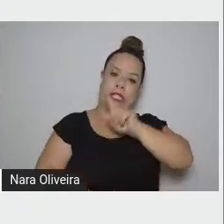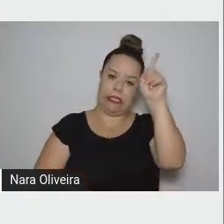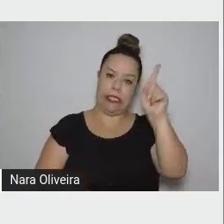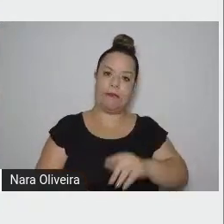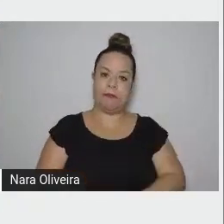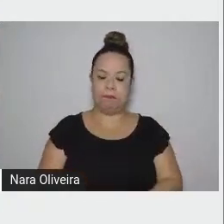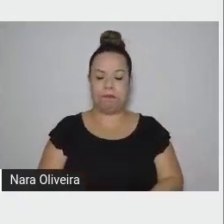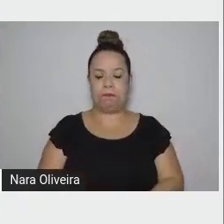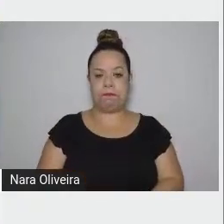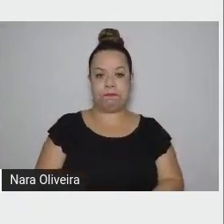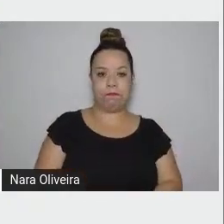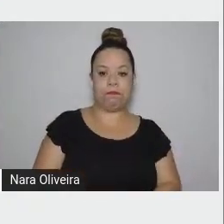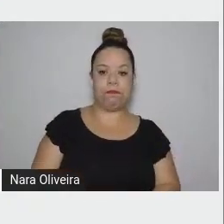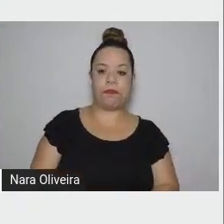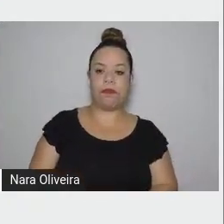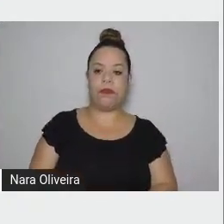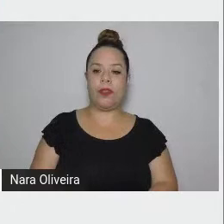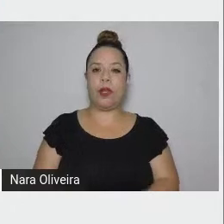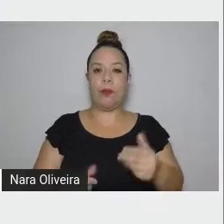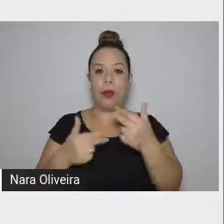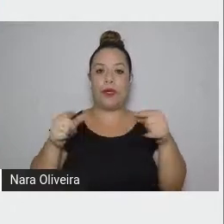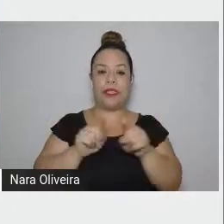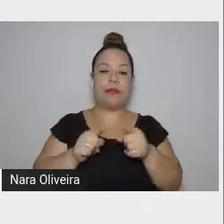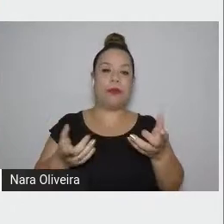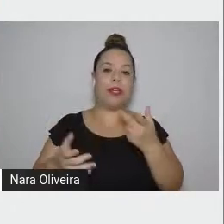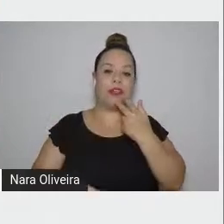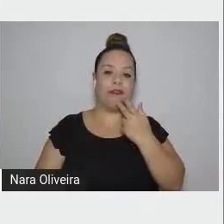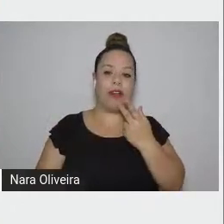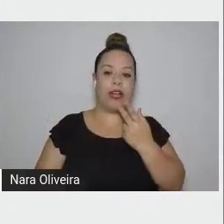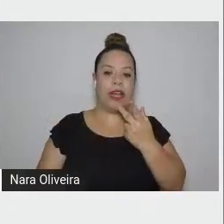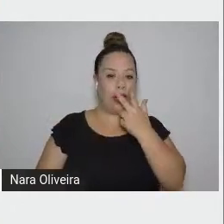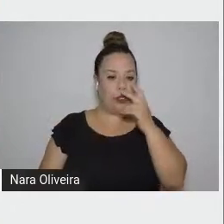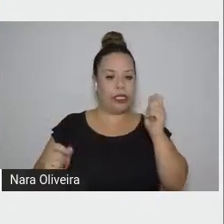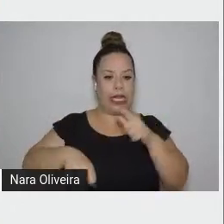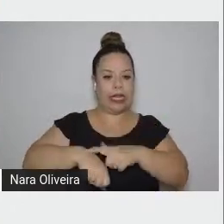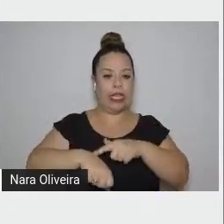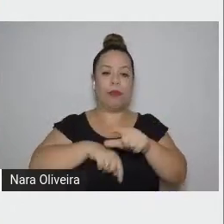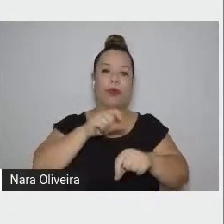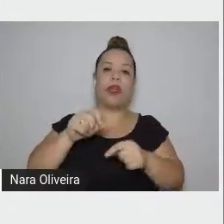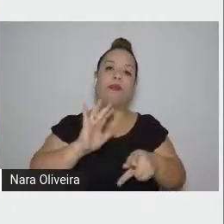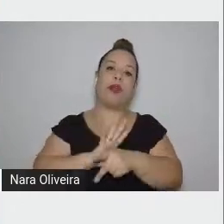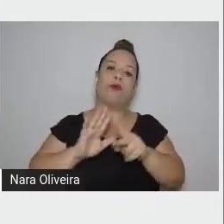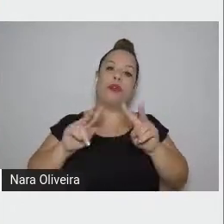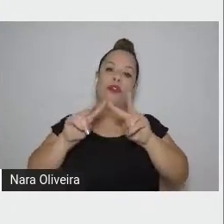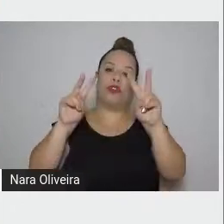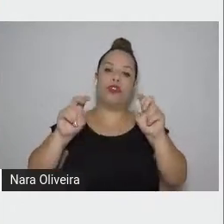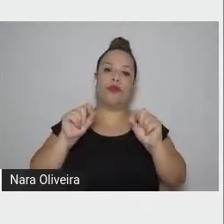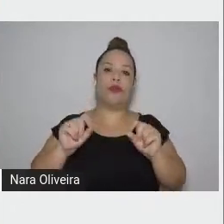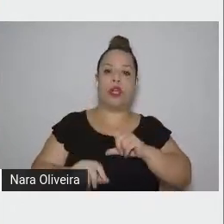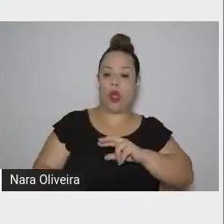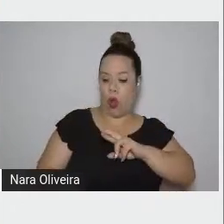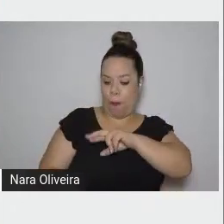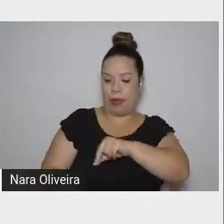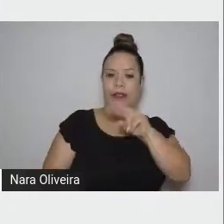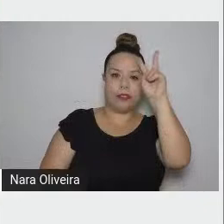item de que eu queria falar, vai dar tempo, é sobre romance histórico.